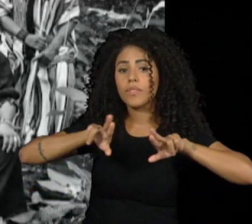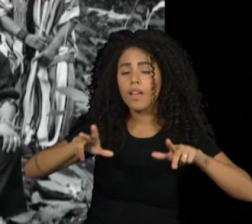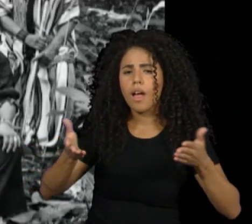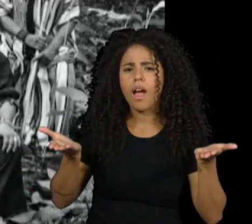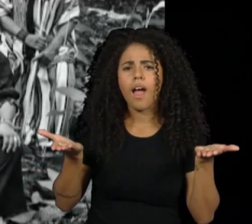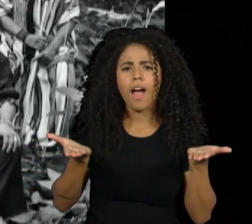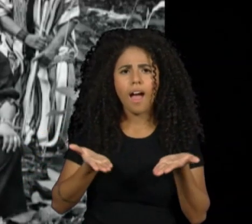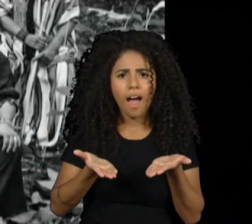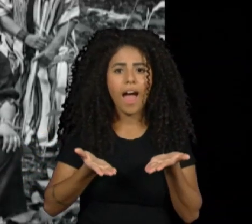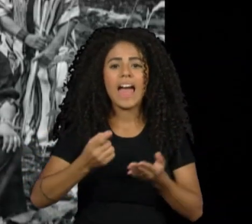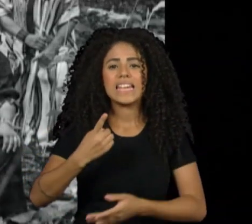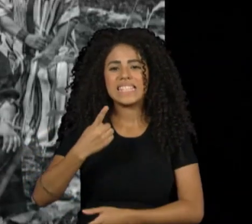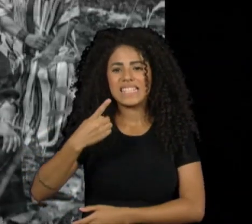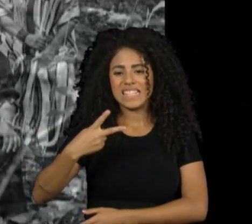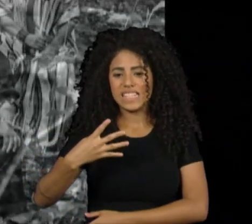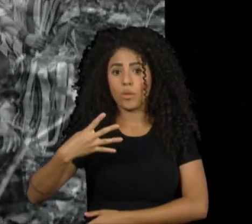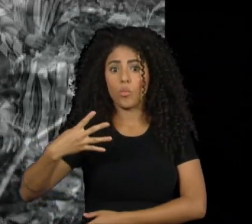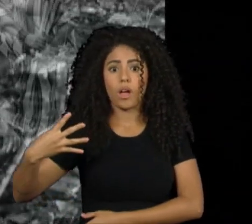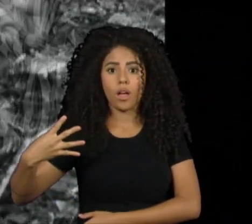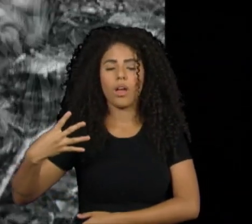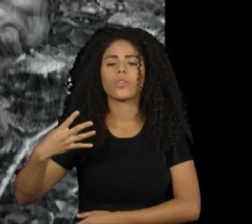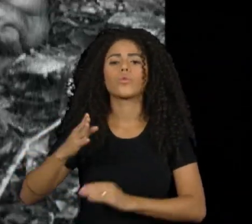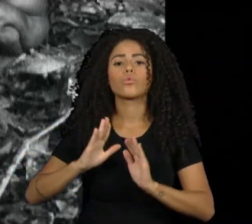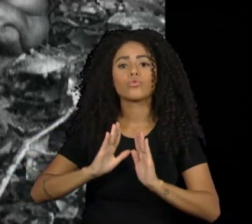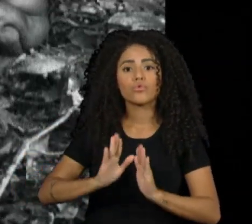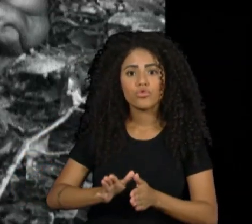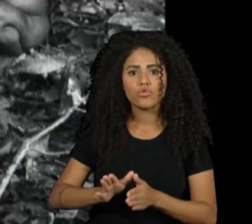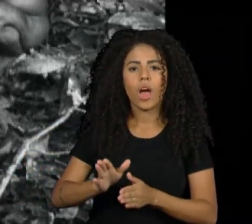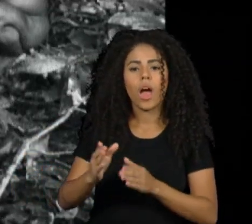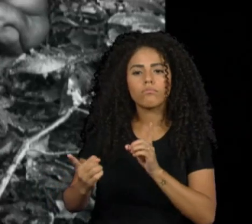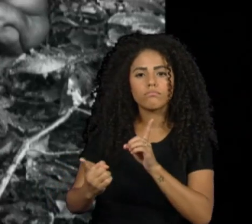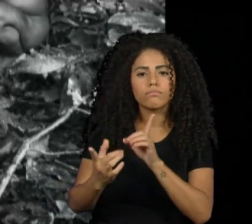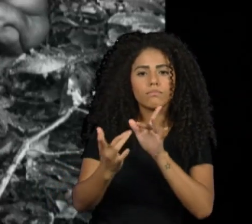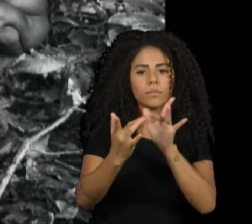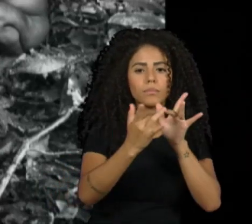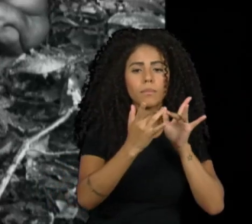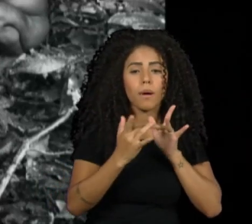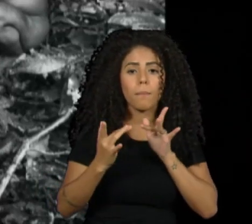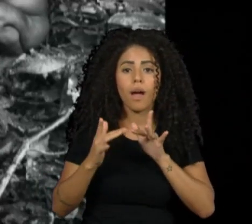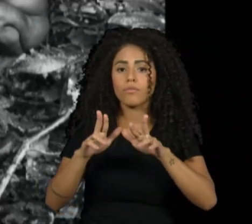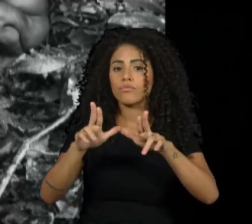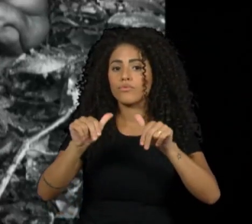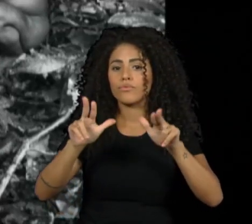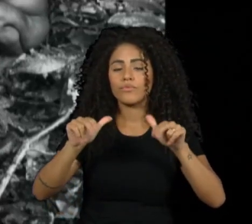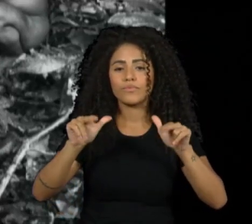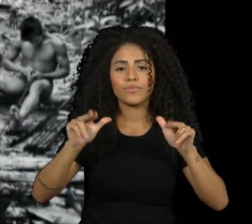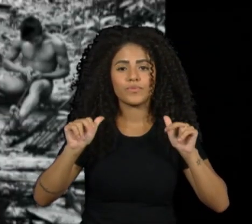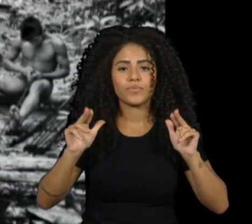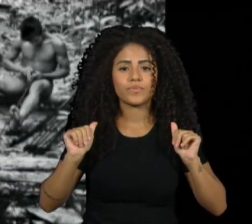momento, 114 grupos identificados nunca foram contatados.